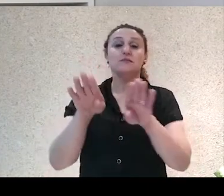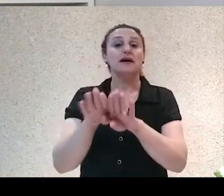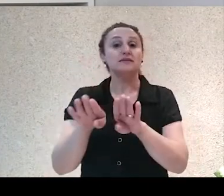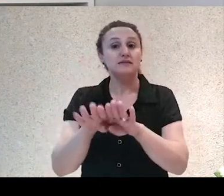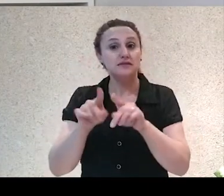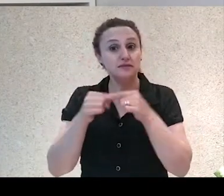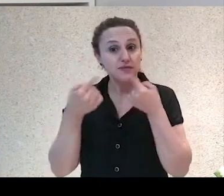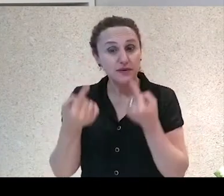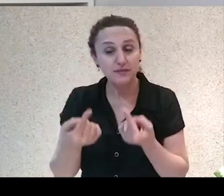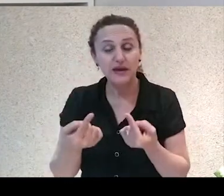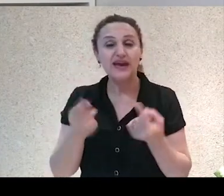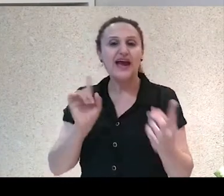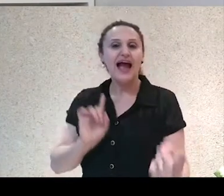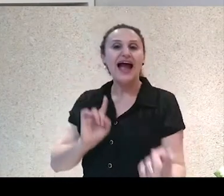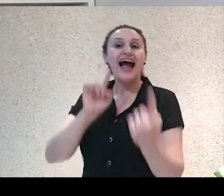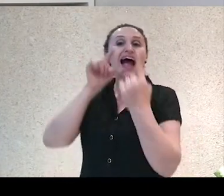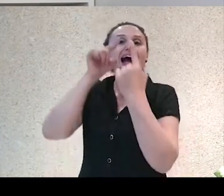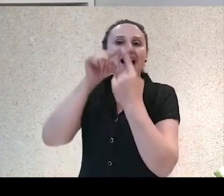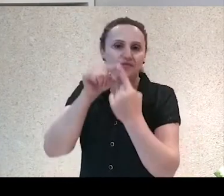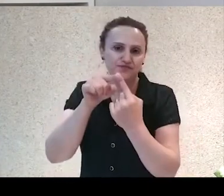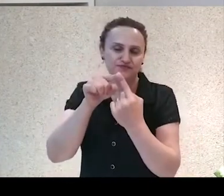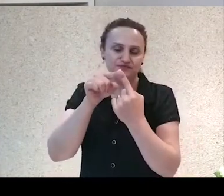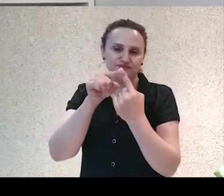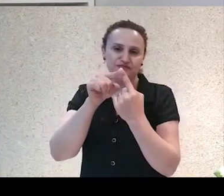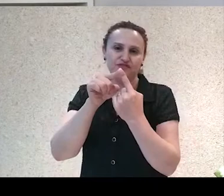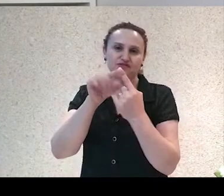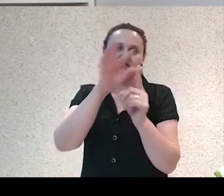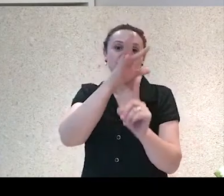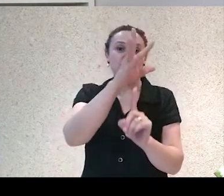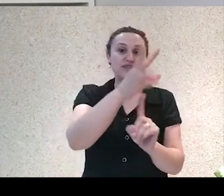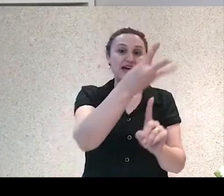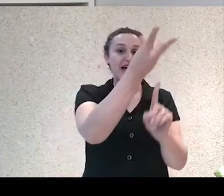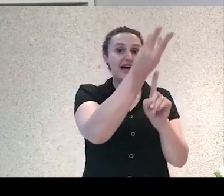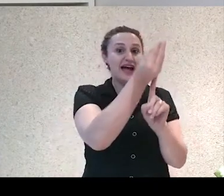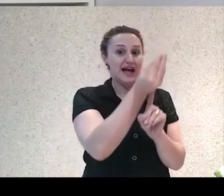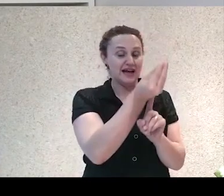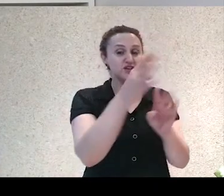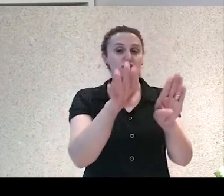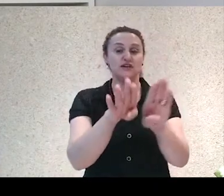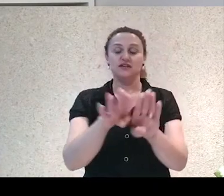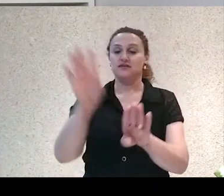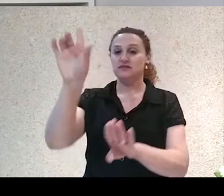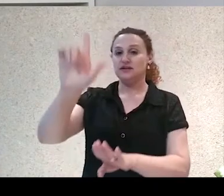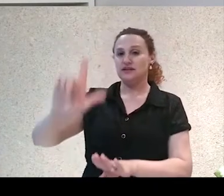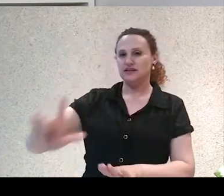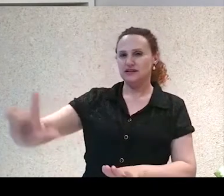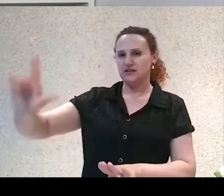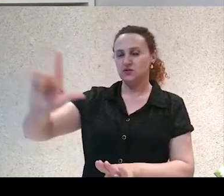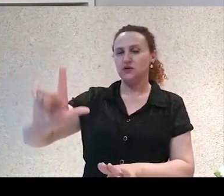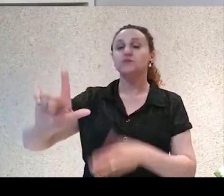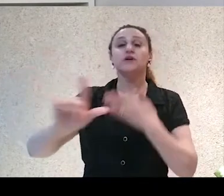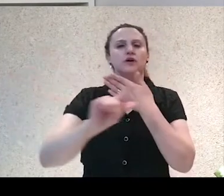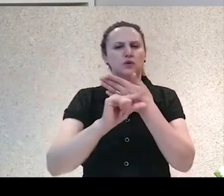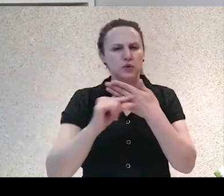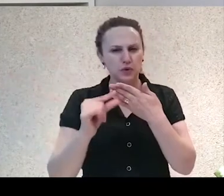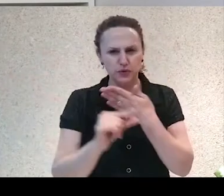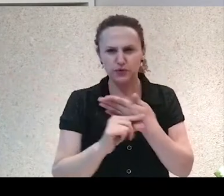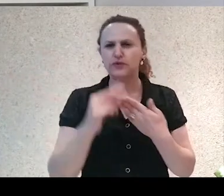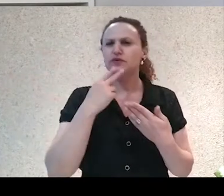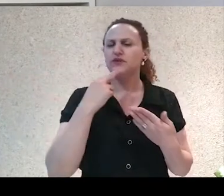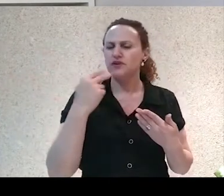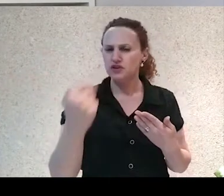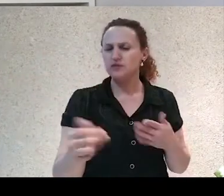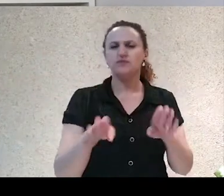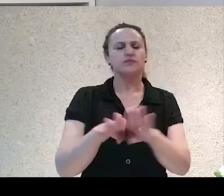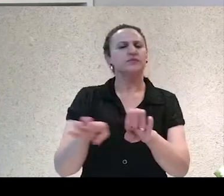literatura, das funções da arte, né? O Alain de Botton tem uma obra que se chama A Arte como a Terapia, que ele escreve junto com o John Armstrong e que